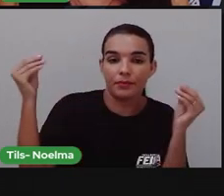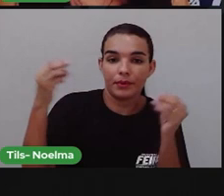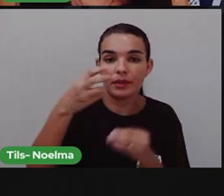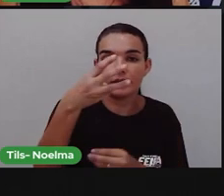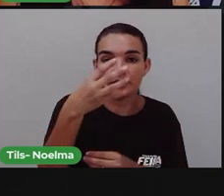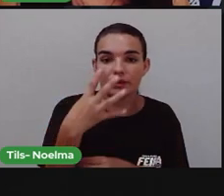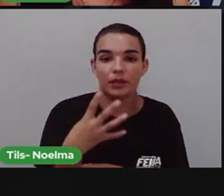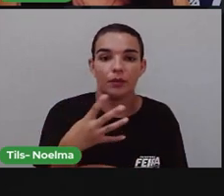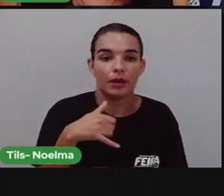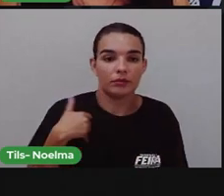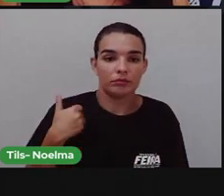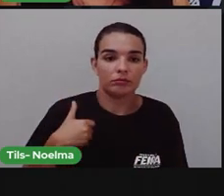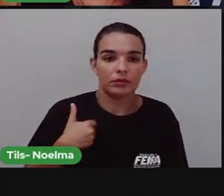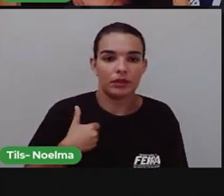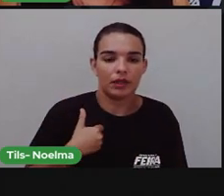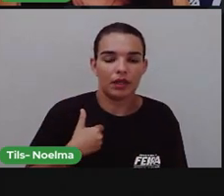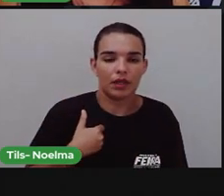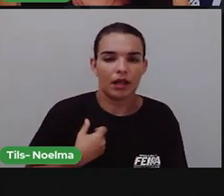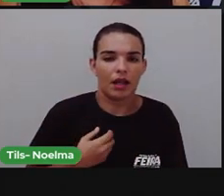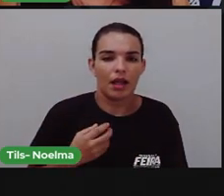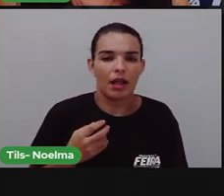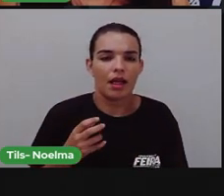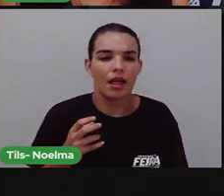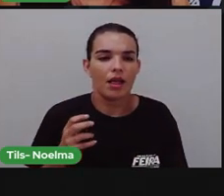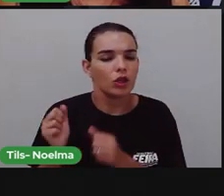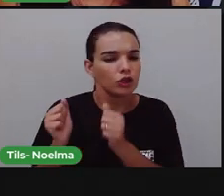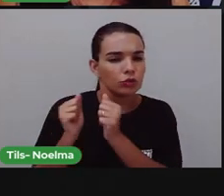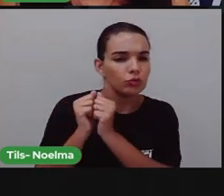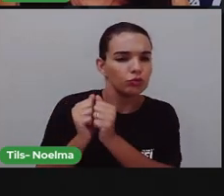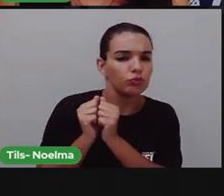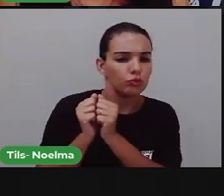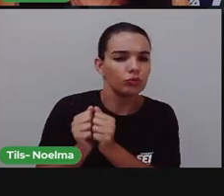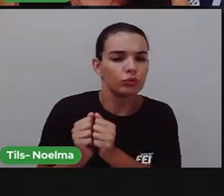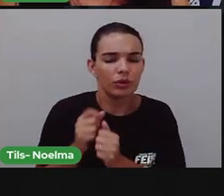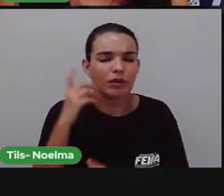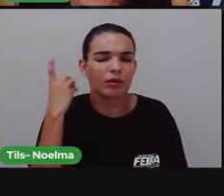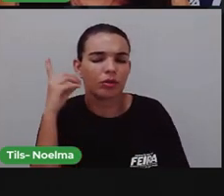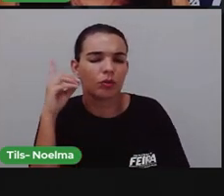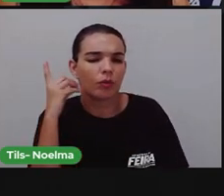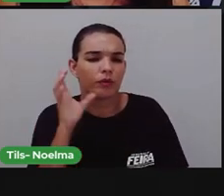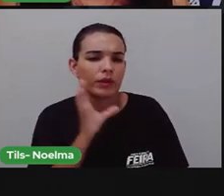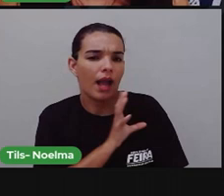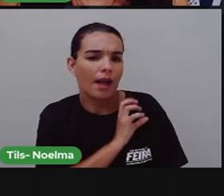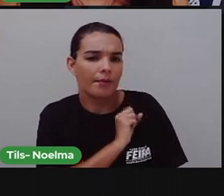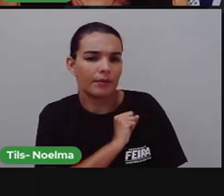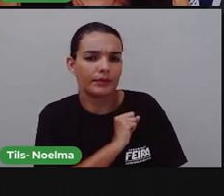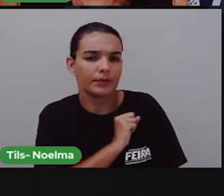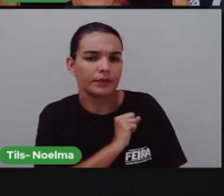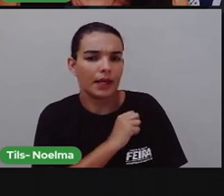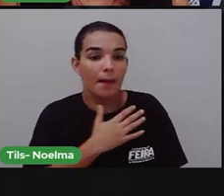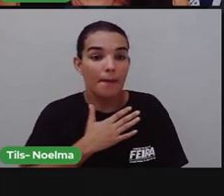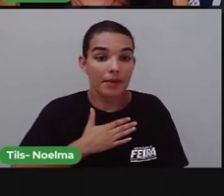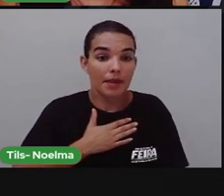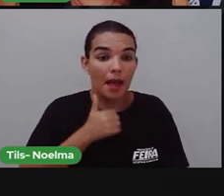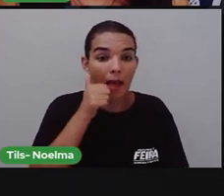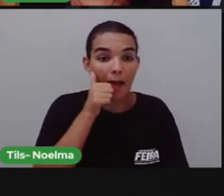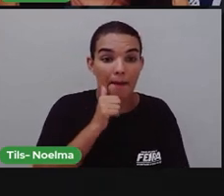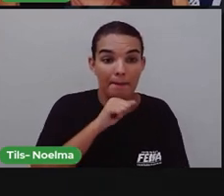Vividos com duvidosos amores, desejos escondidos. Minha mãe me destinou seus 23.